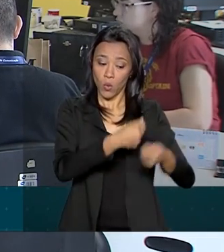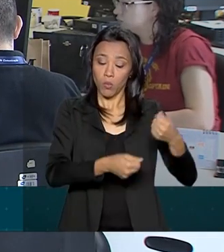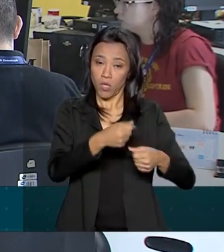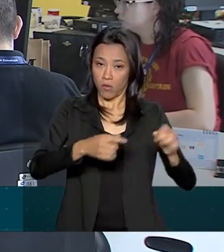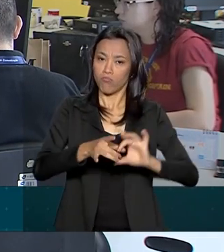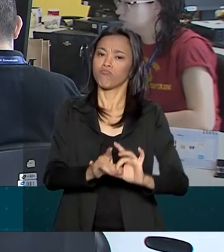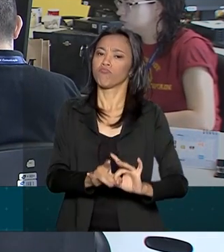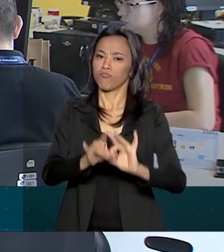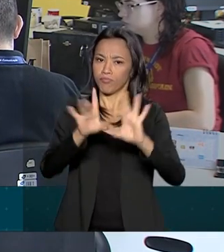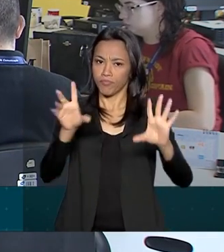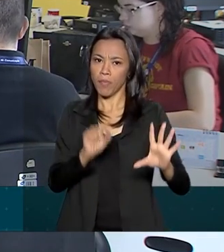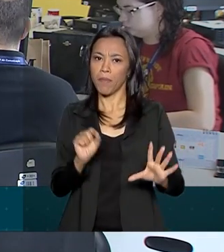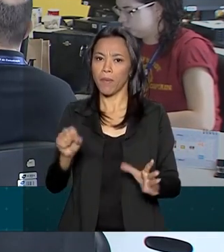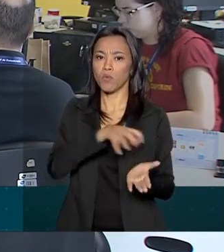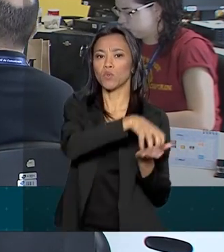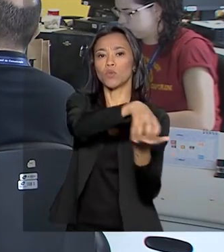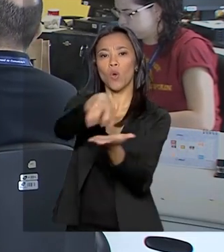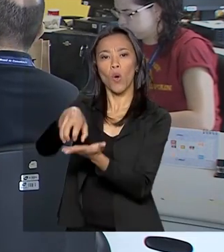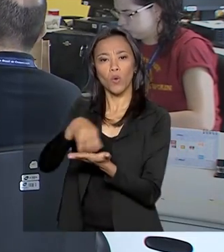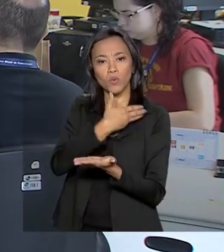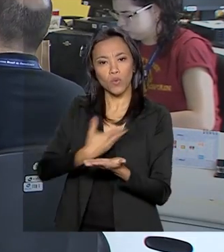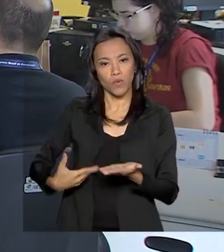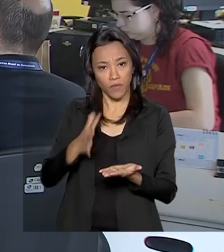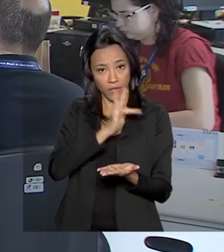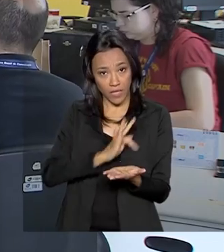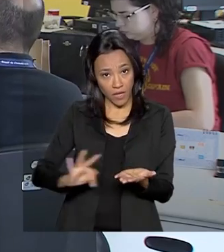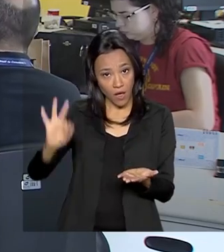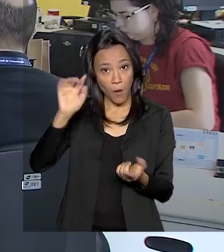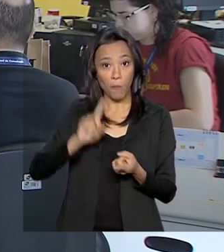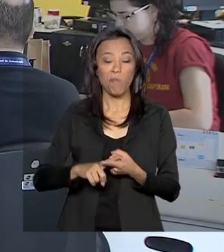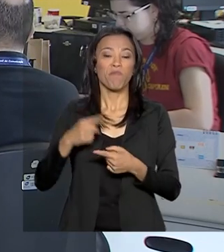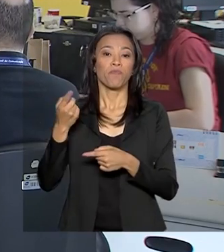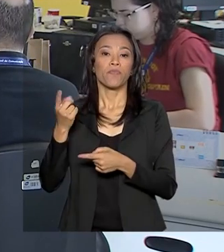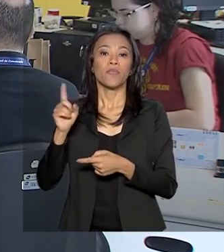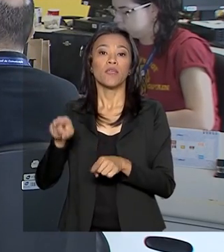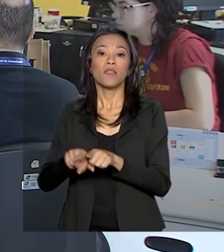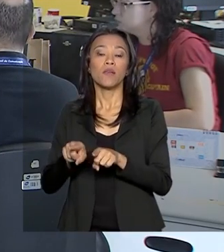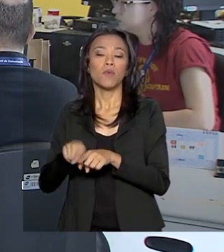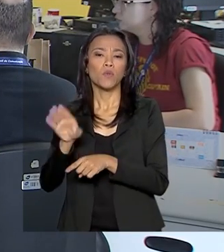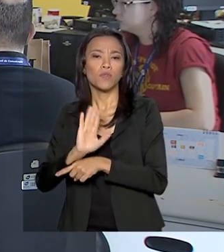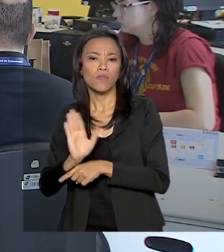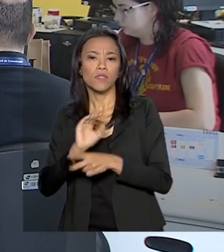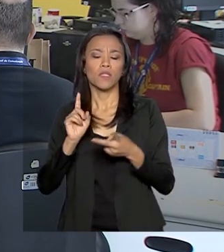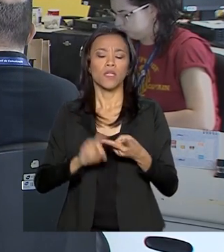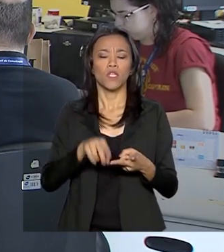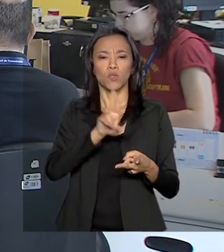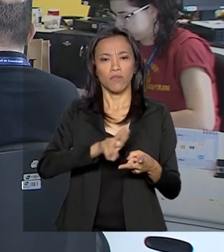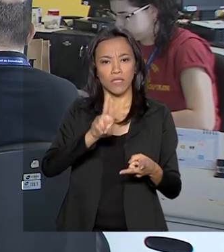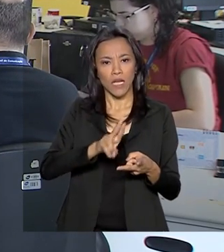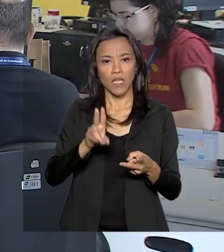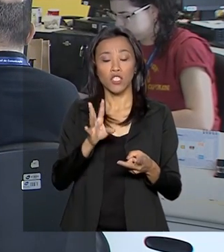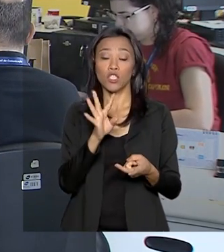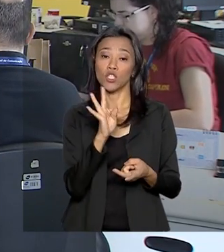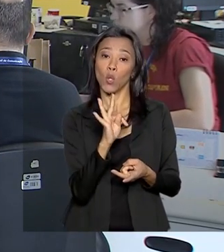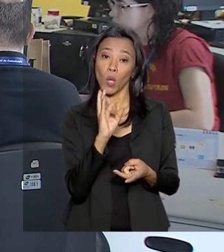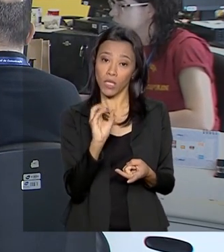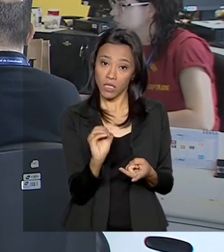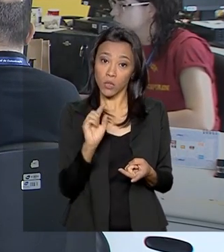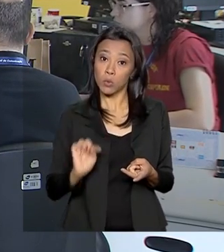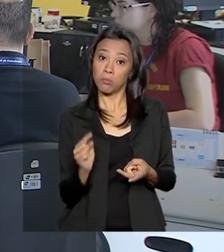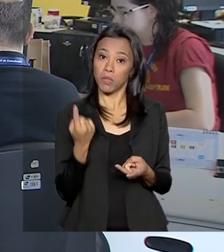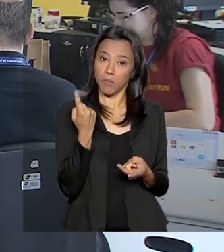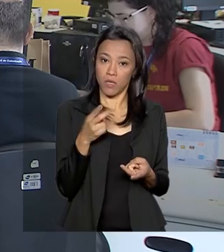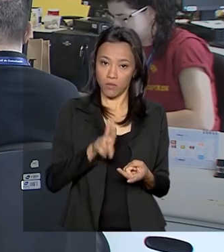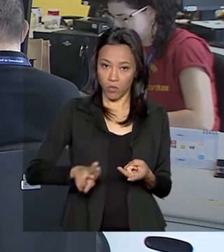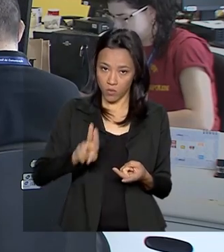Federal. A Advocacia Geral da União, a Agência Nacional de Cinema e a Universidade Federal de Tocantins são os primeiros a utilizar